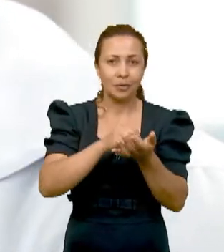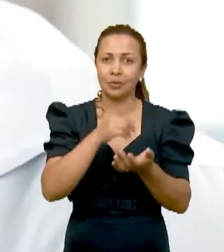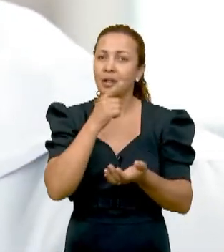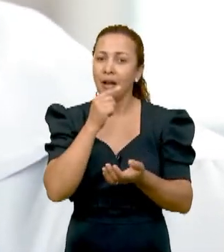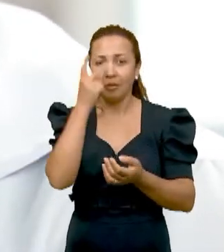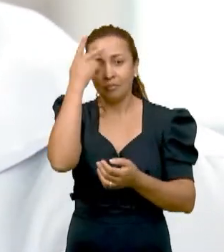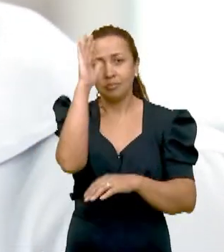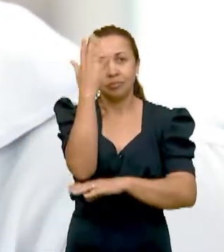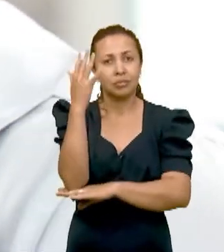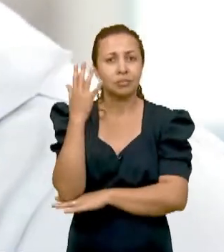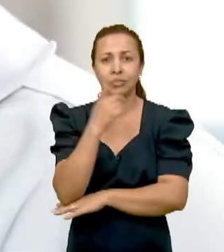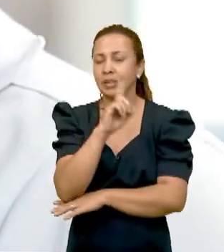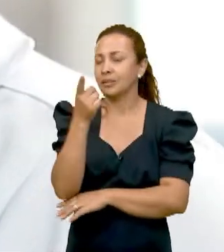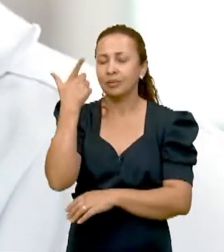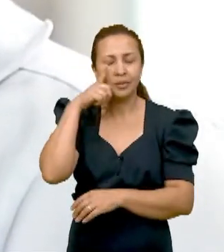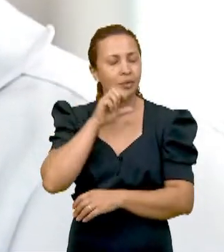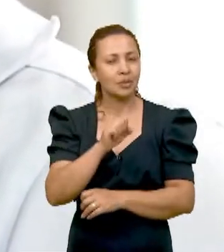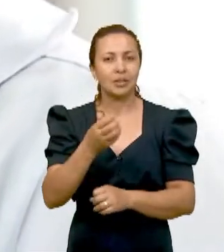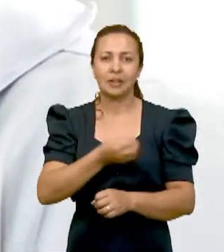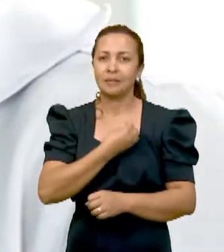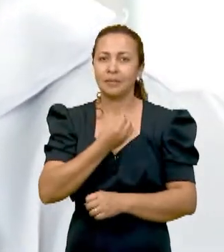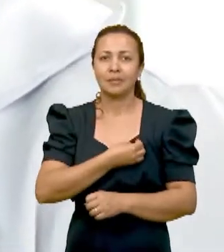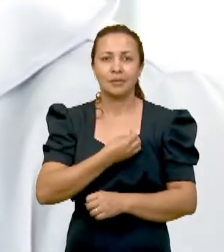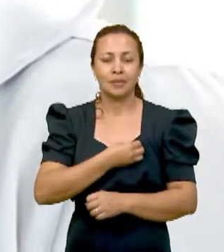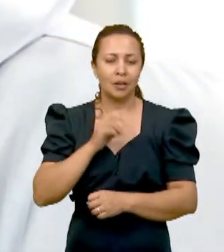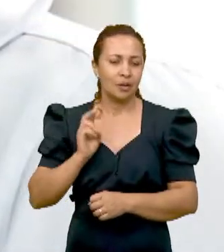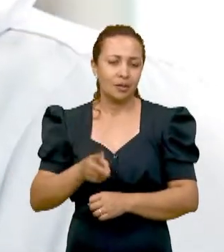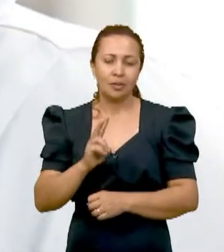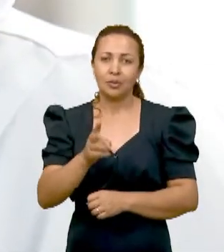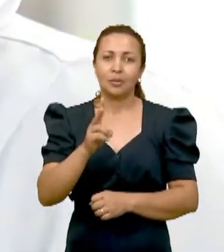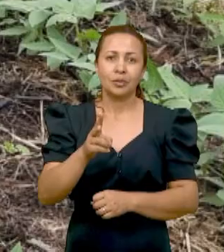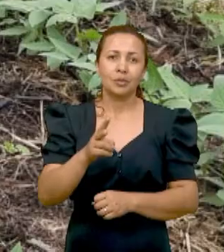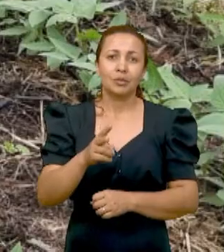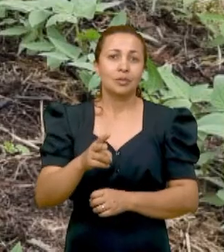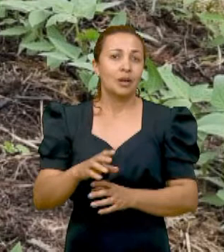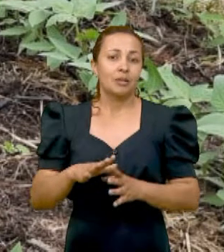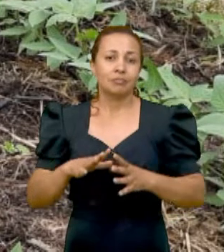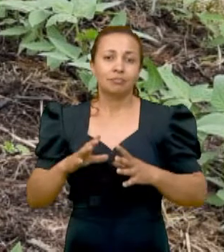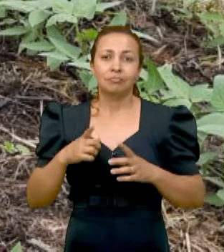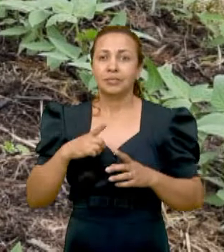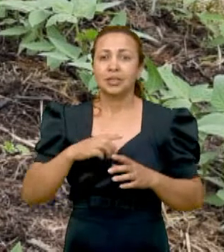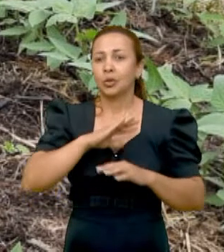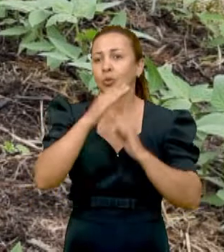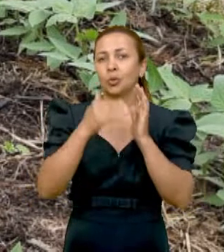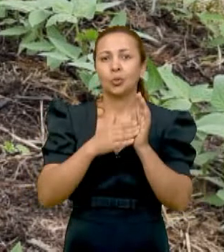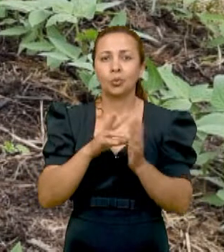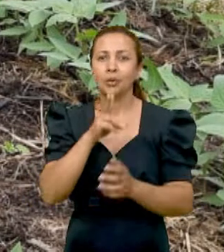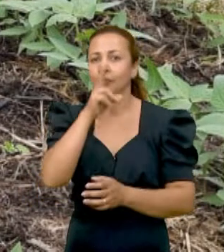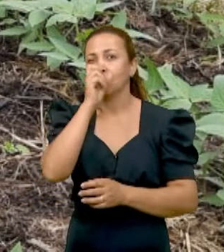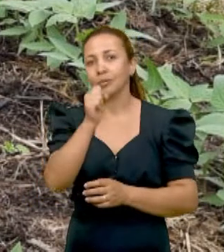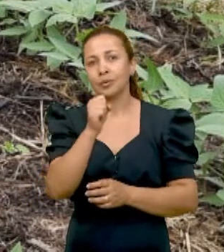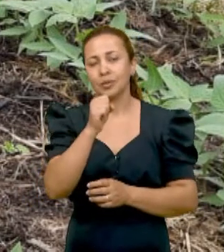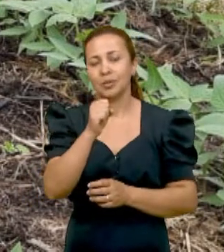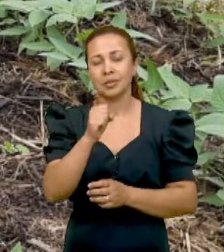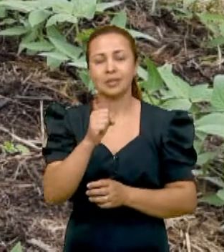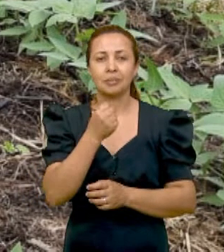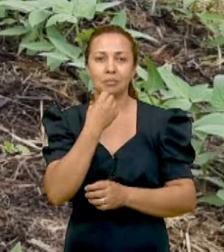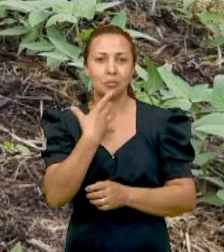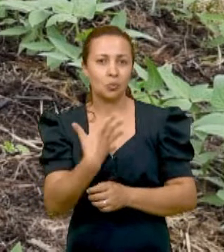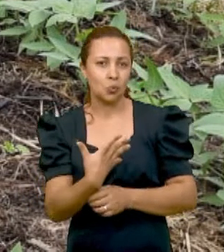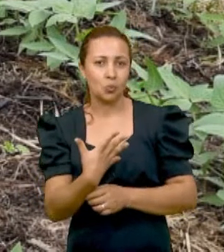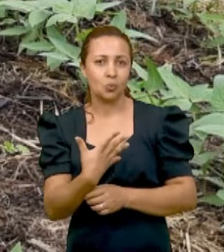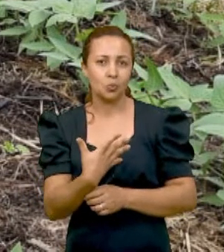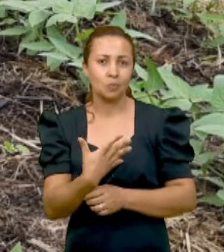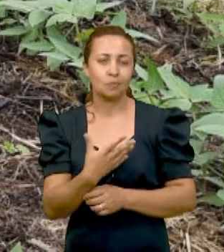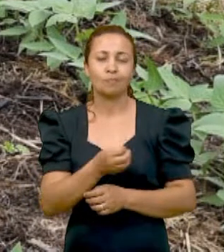um vegetal, planta, ela não vai conseguir sobreviver e manter de uma forma tão... mantendo todo o seu potencial genético,